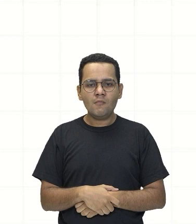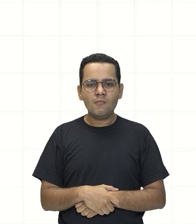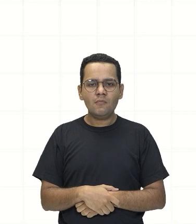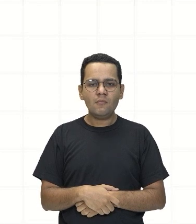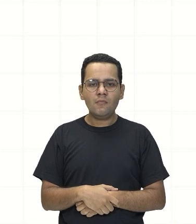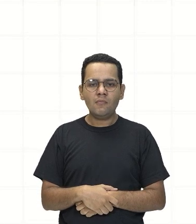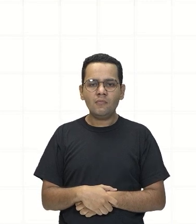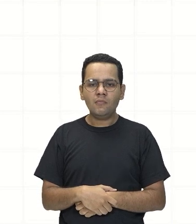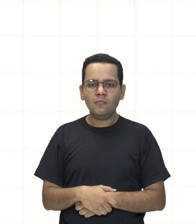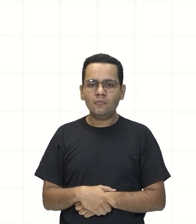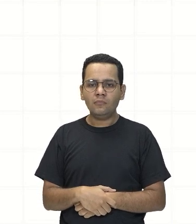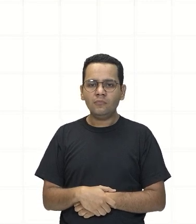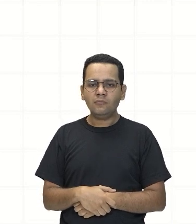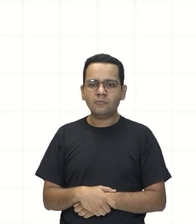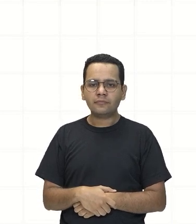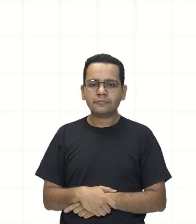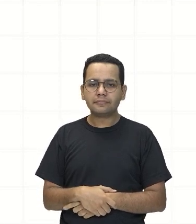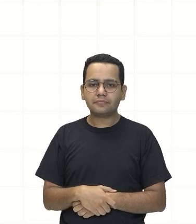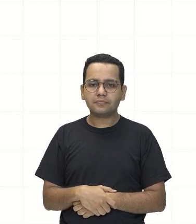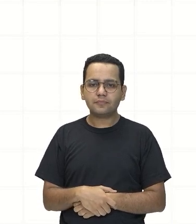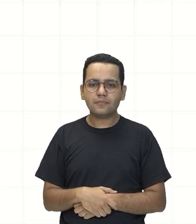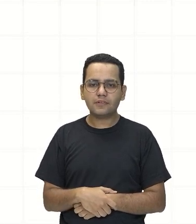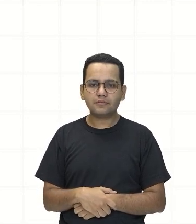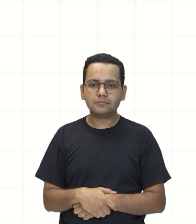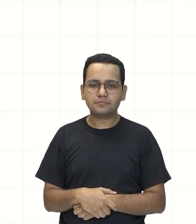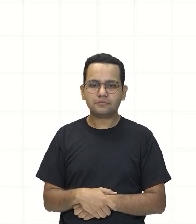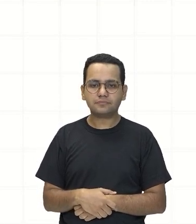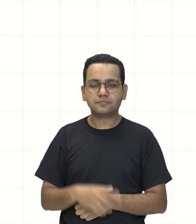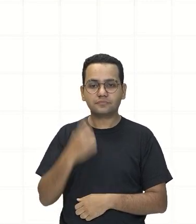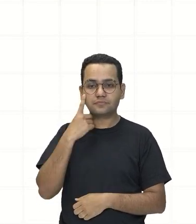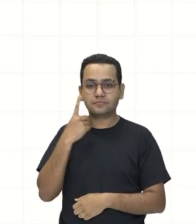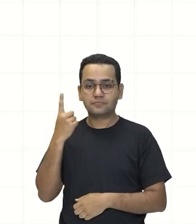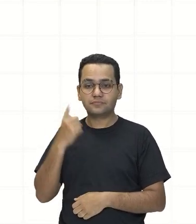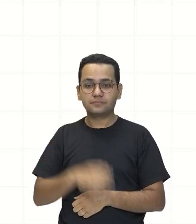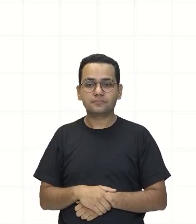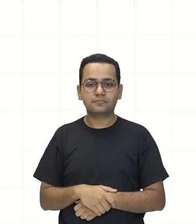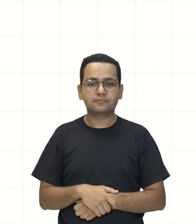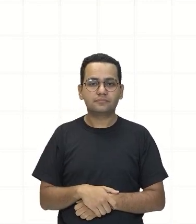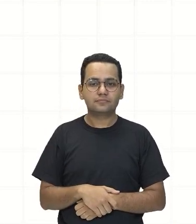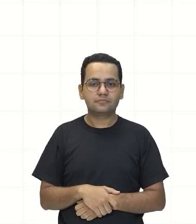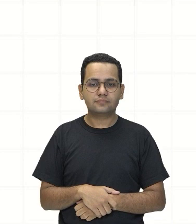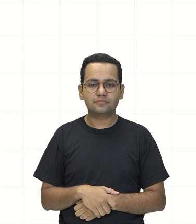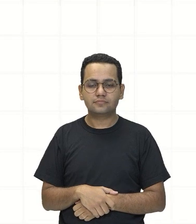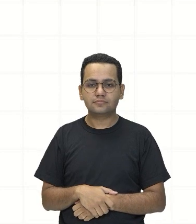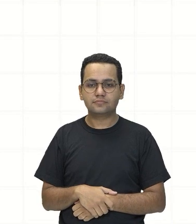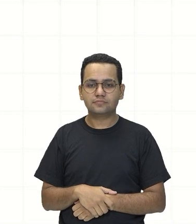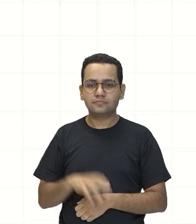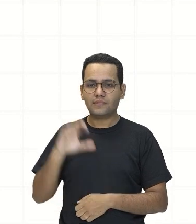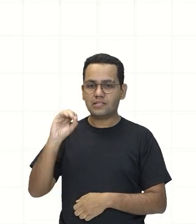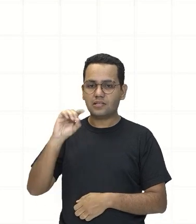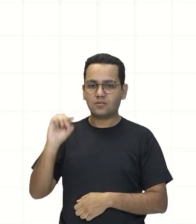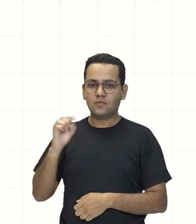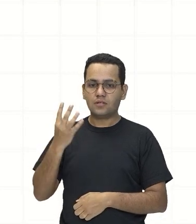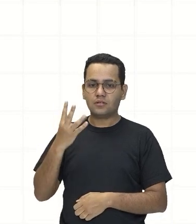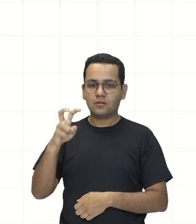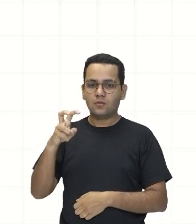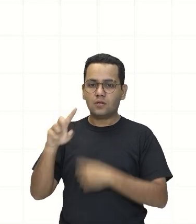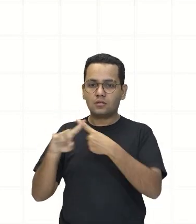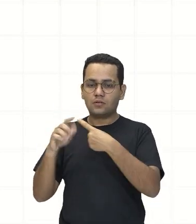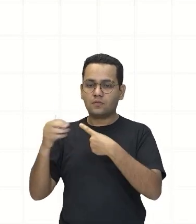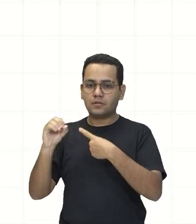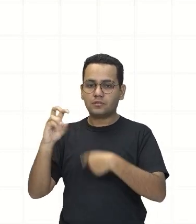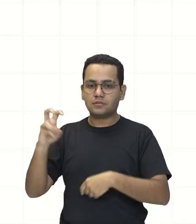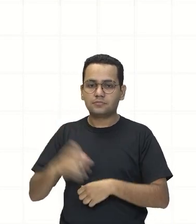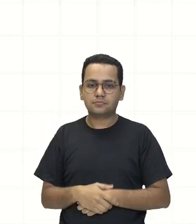a multiplicação de potência de mesma base Por isso que ela passa a ser 10,5 Certo? Ou